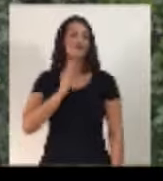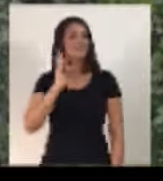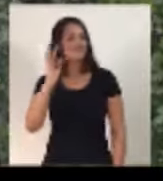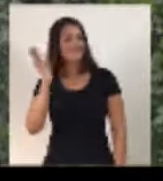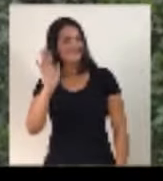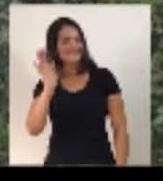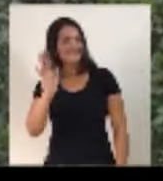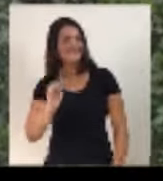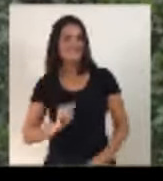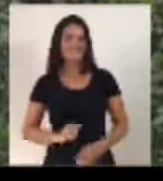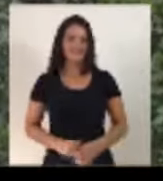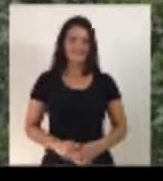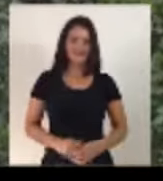Até breve!